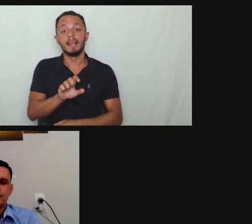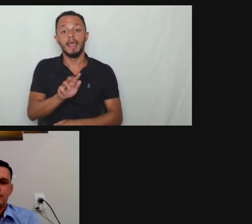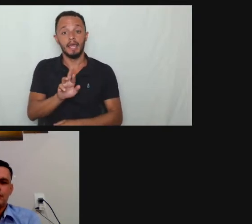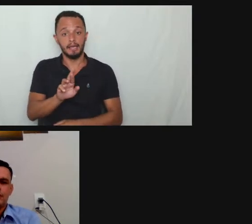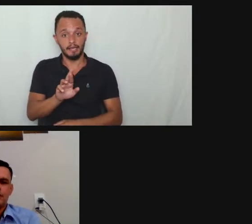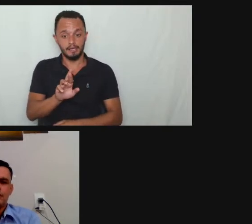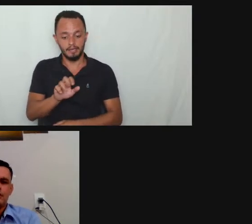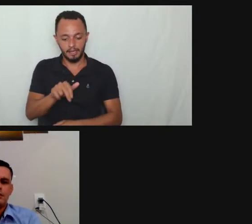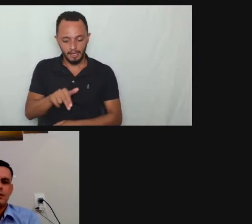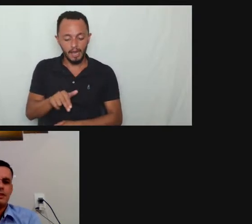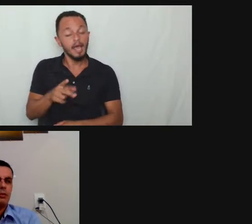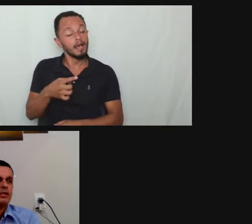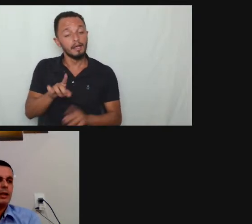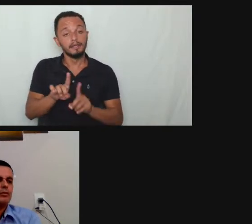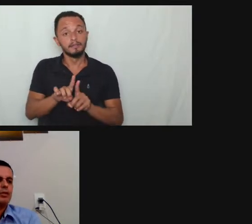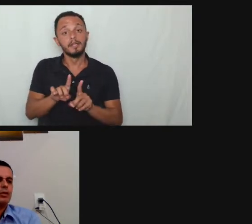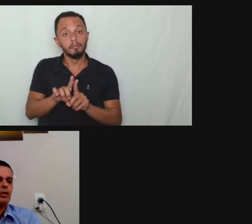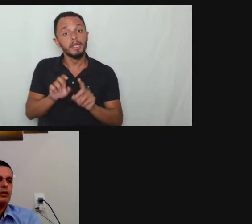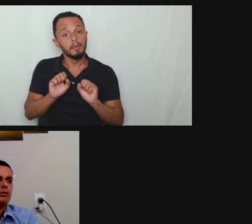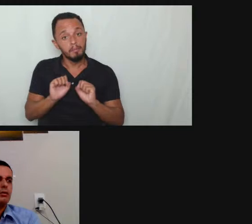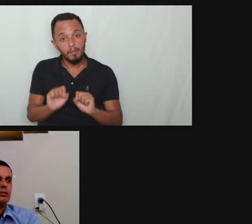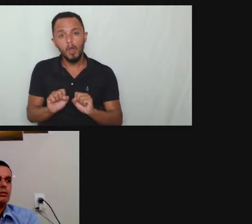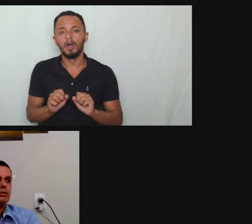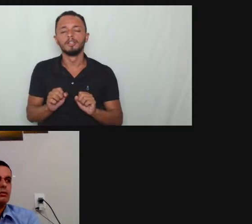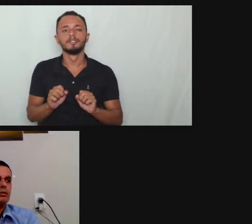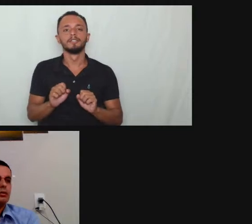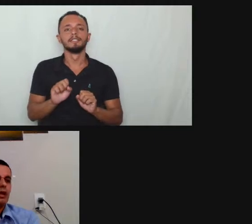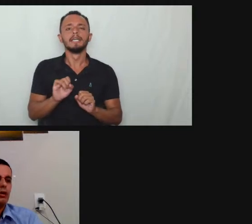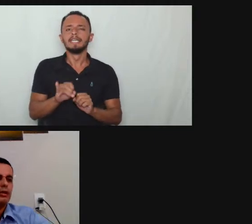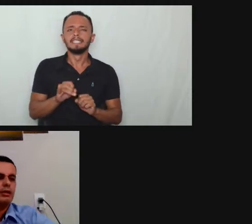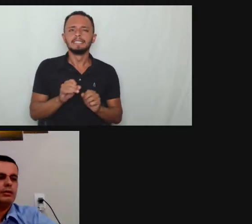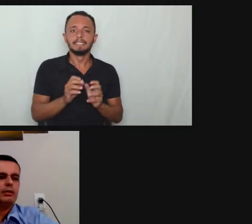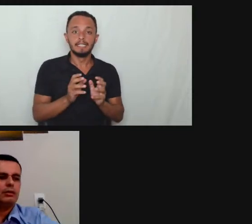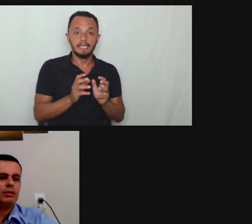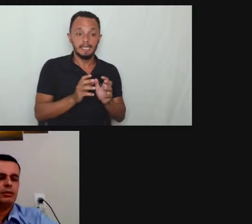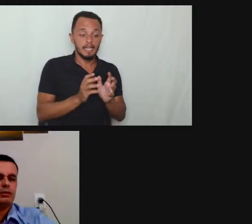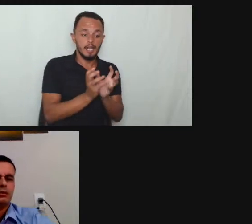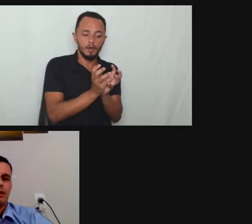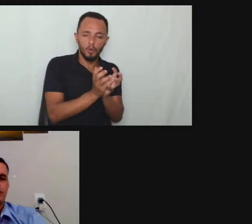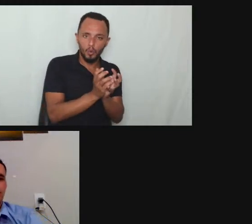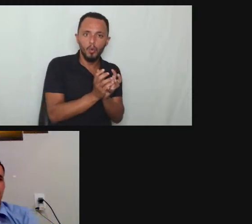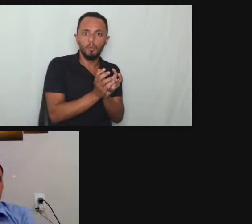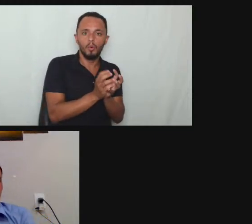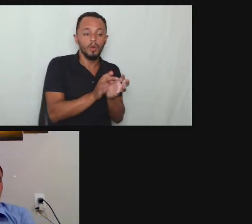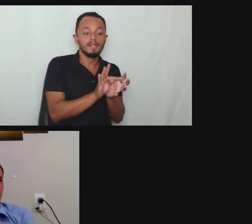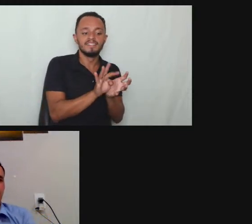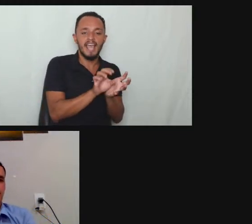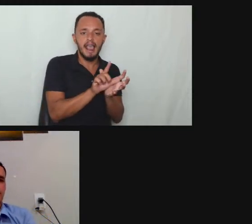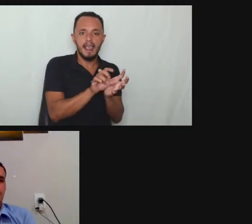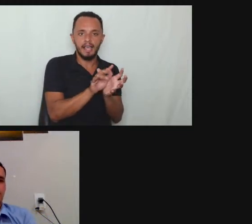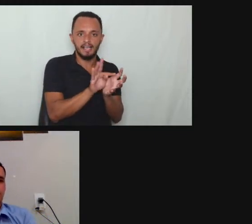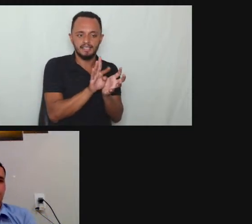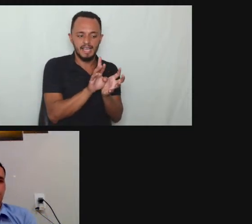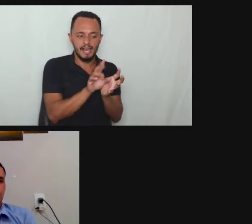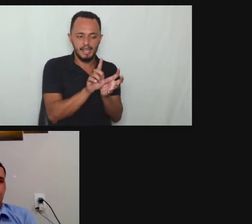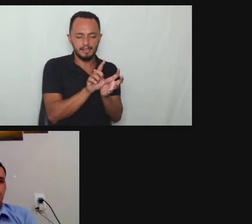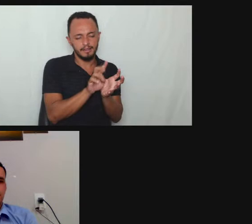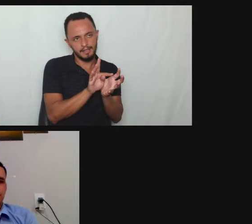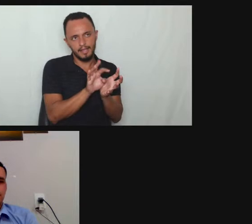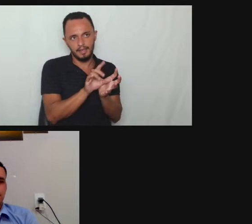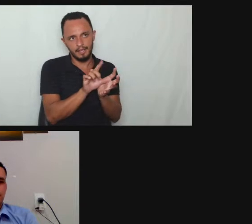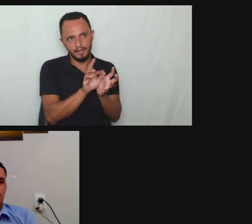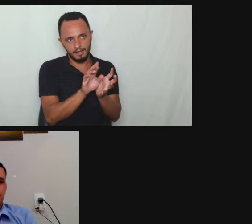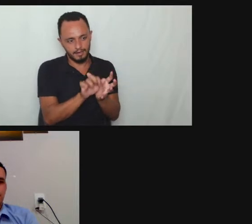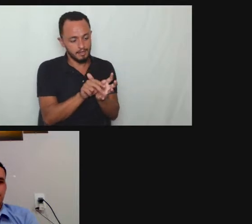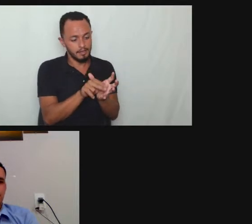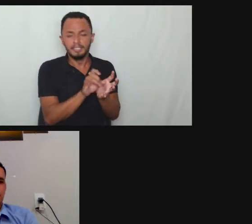se a gente não tiver lá na equipe alguém para responder a gente direciona a pergunta para o doutor Marcelo ajudar mas a gente fica muito feliz de